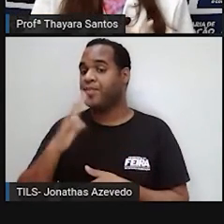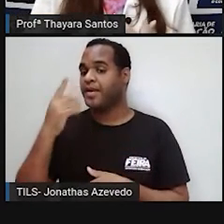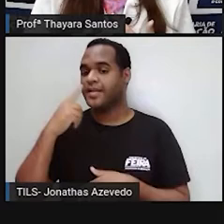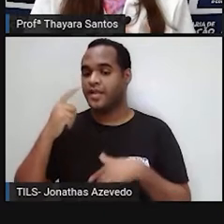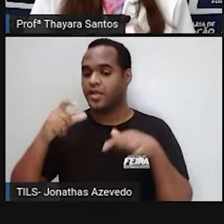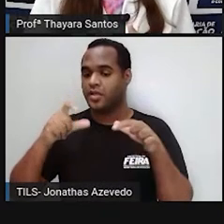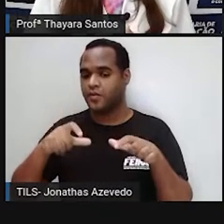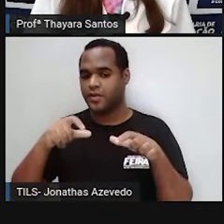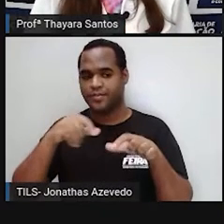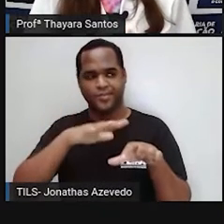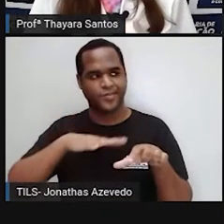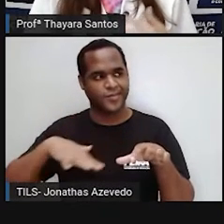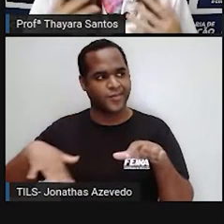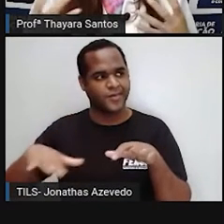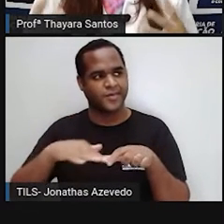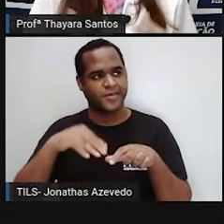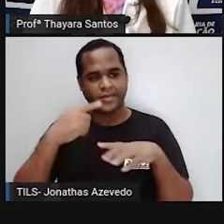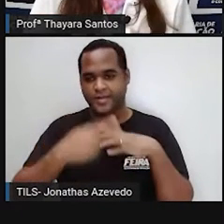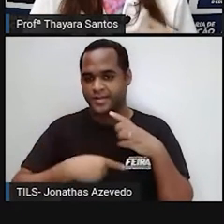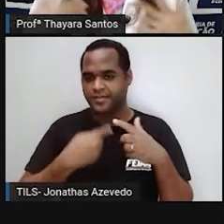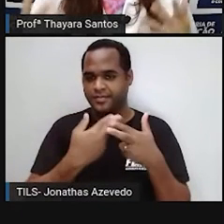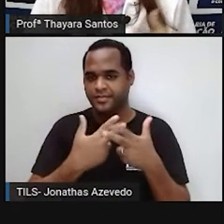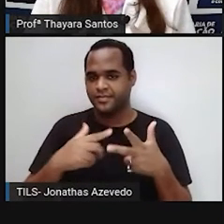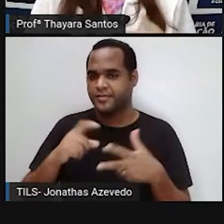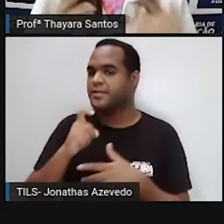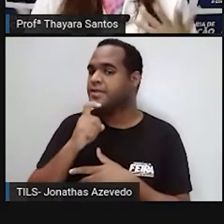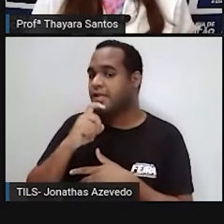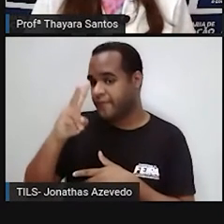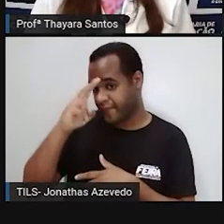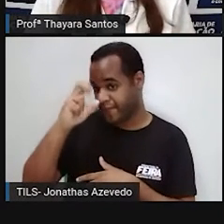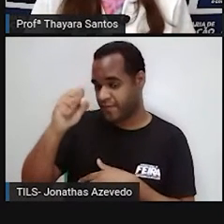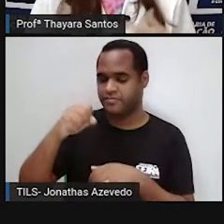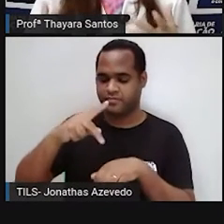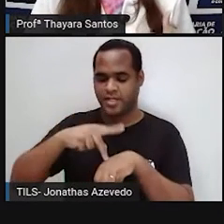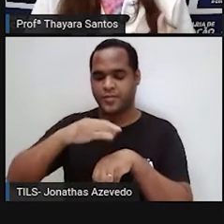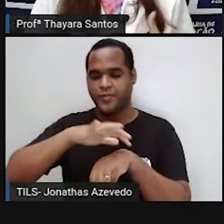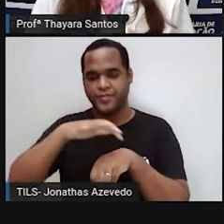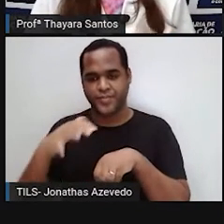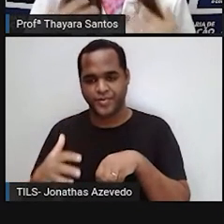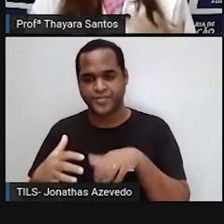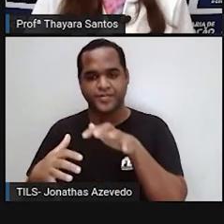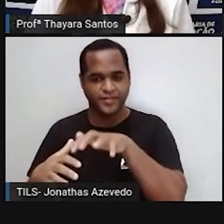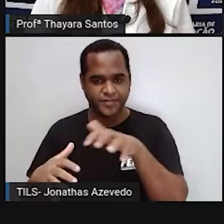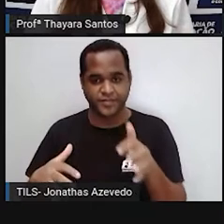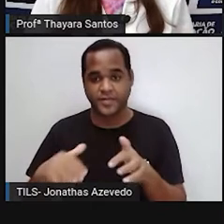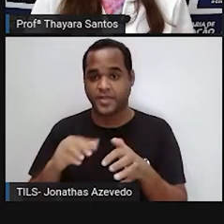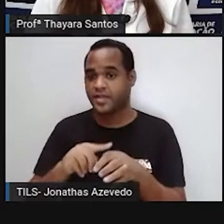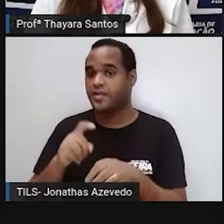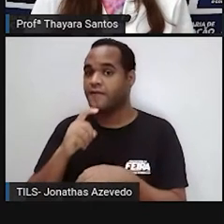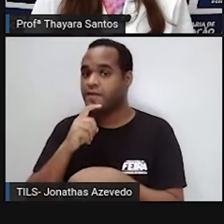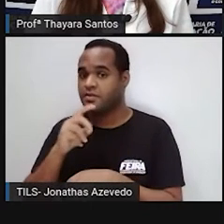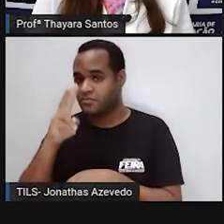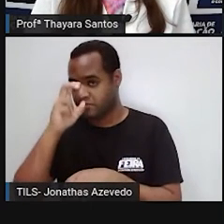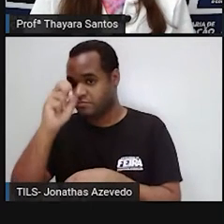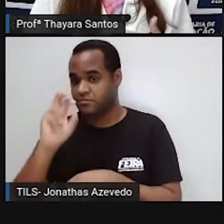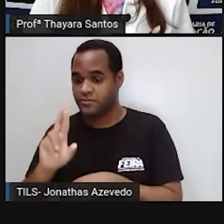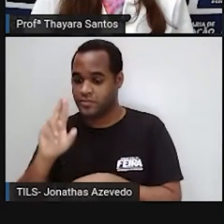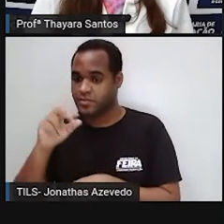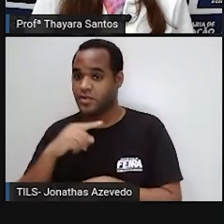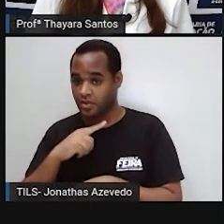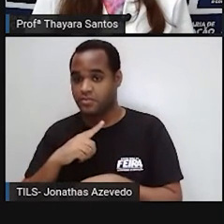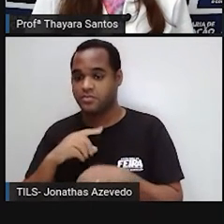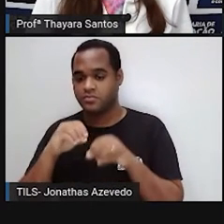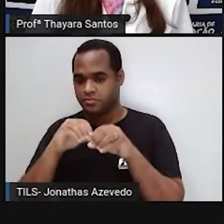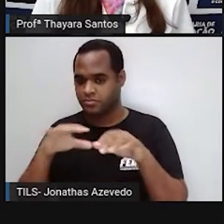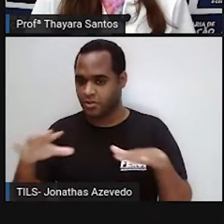no polo do nosso planeta, é lá onde tem as geleiras, as calotas polares e ele é responsável por refrigerar o nosso planeta. A Antártica é